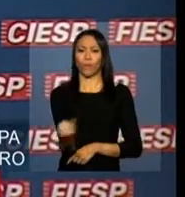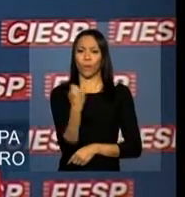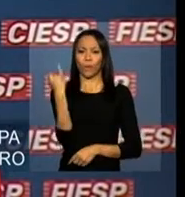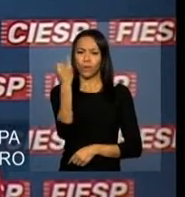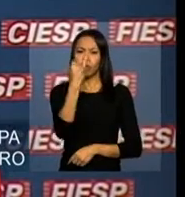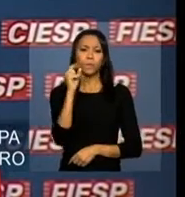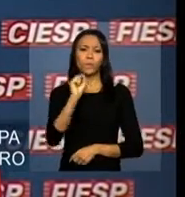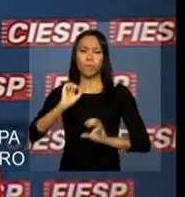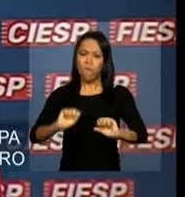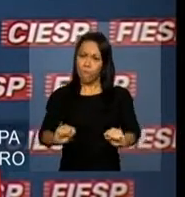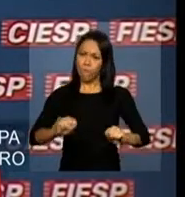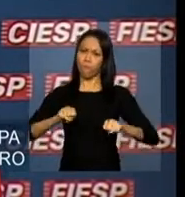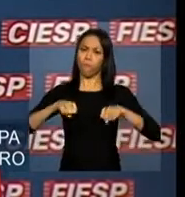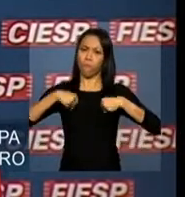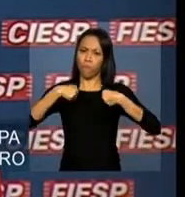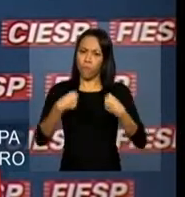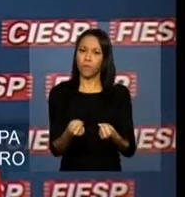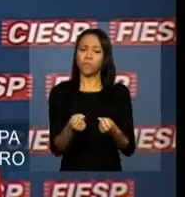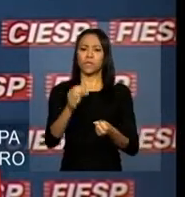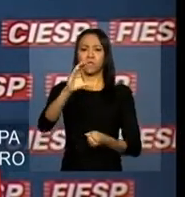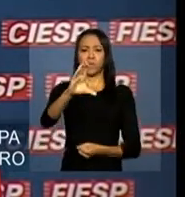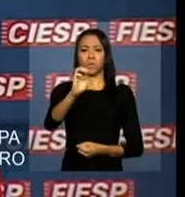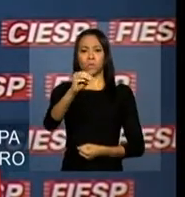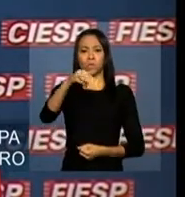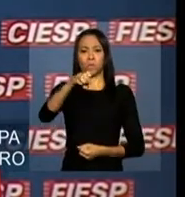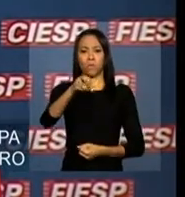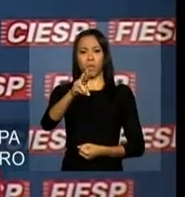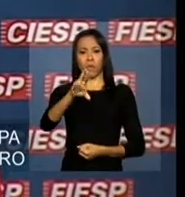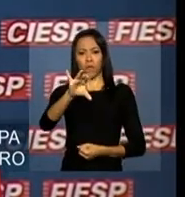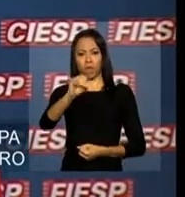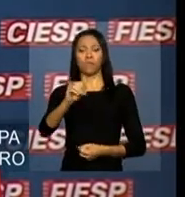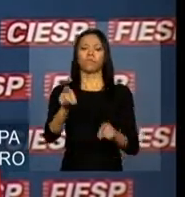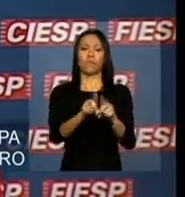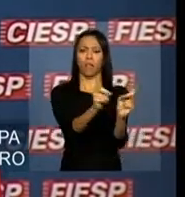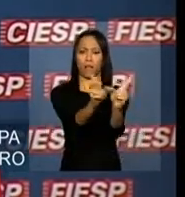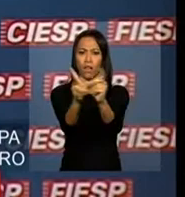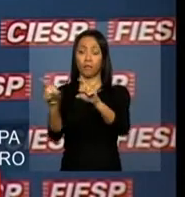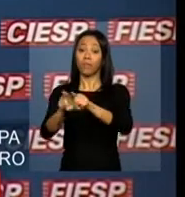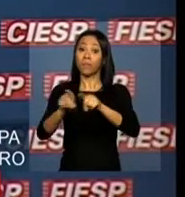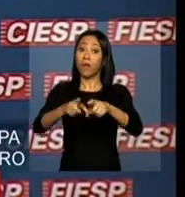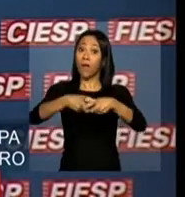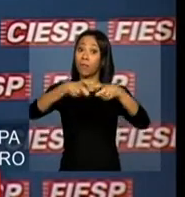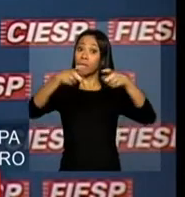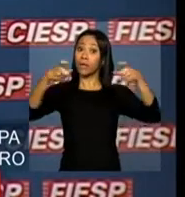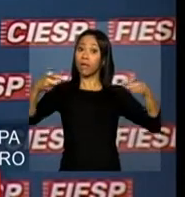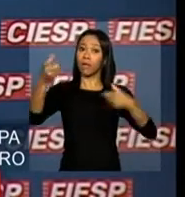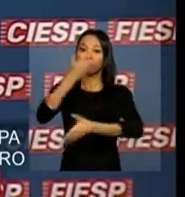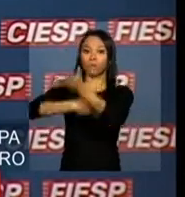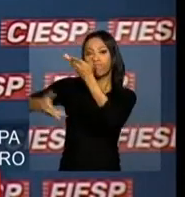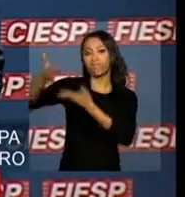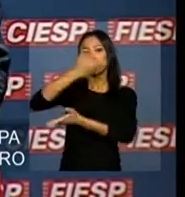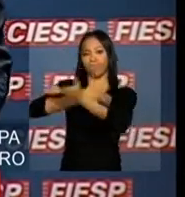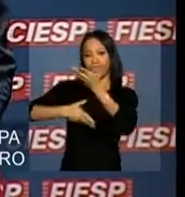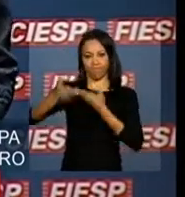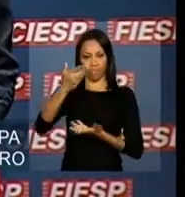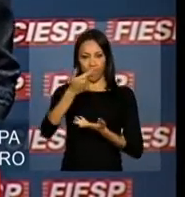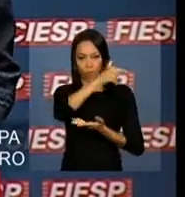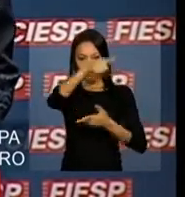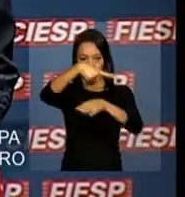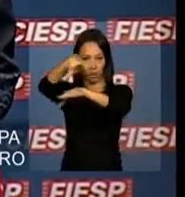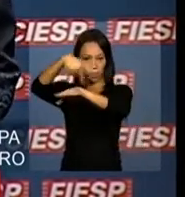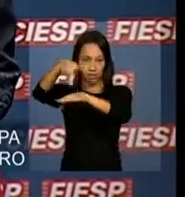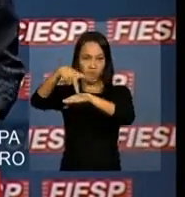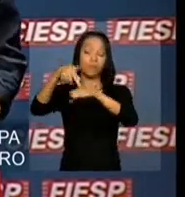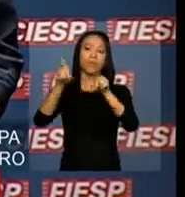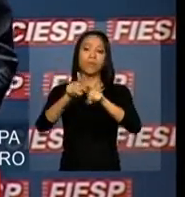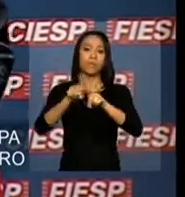fortalecer o comércio e ampliar os investimentos entre nossos países, contribuindo para